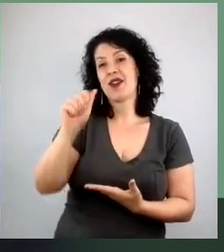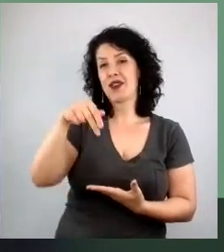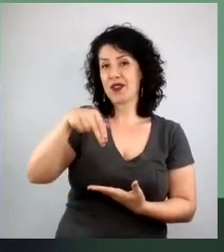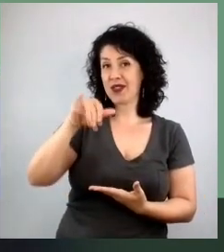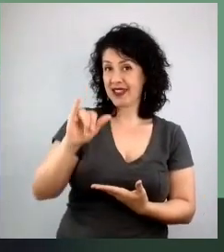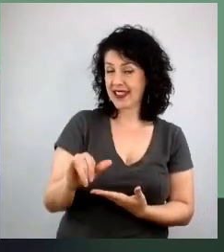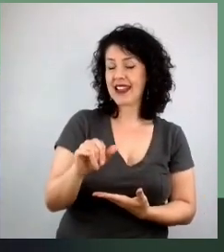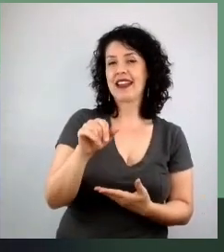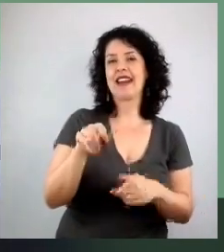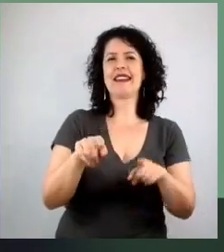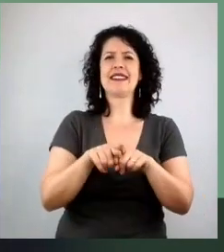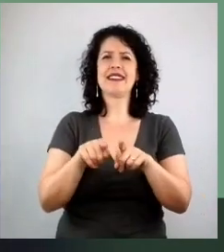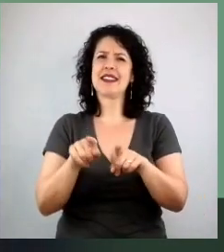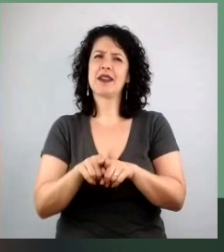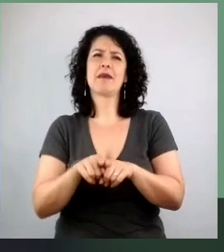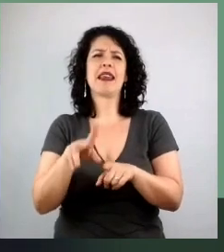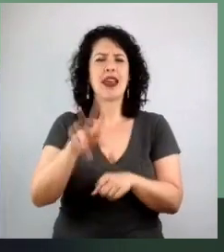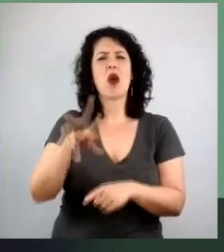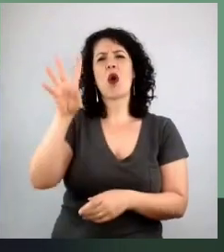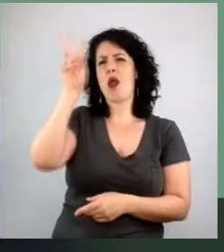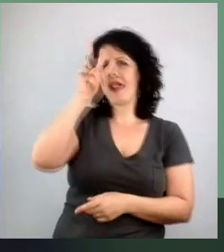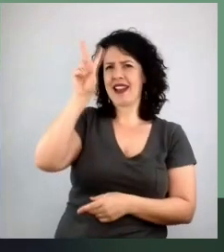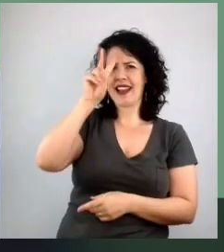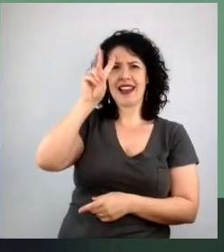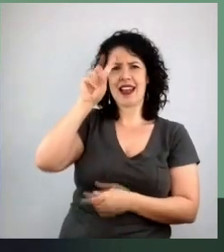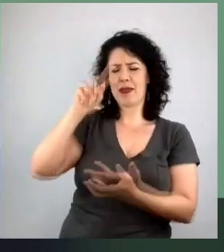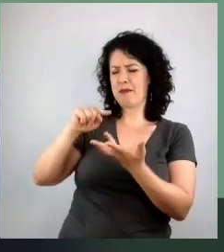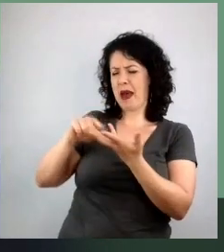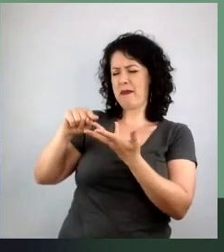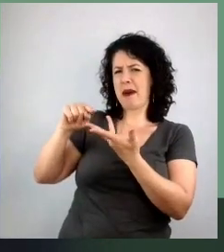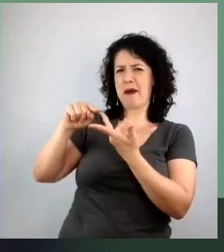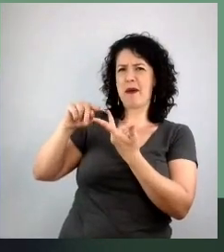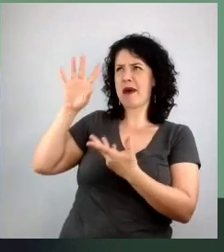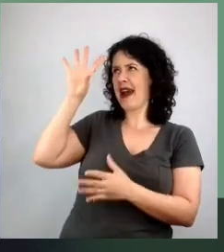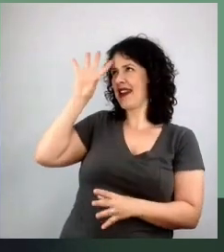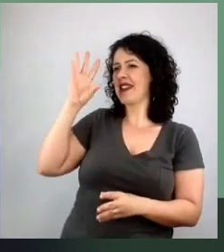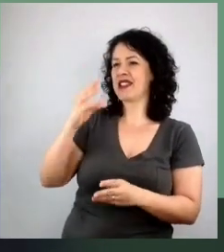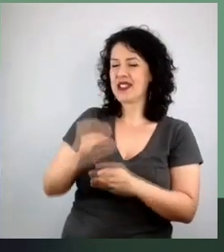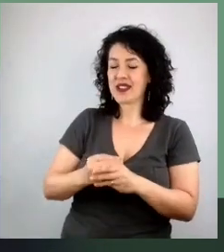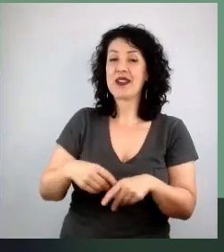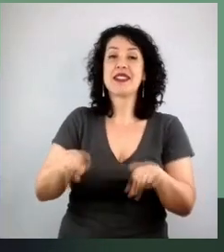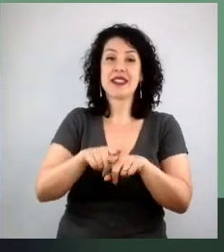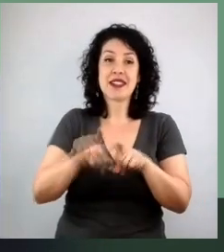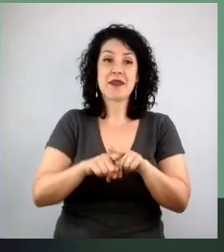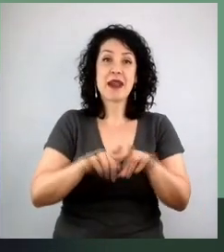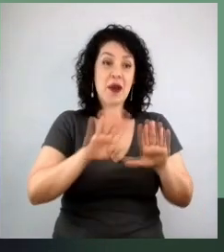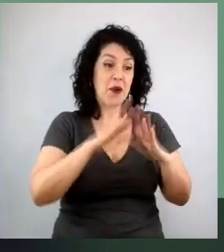essas histórias, o Deus das Pequenas Coisas, que era o livro que a gente estava lendo,